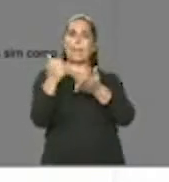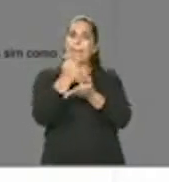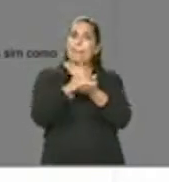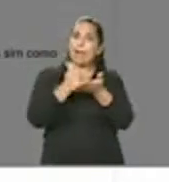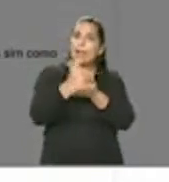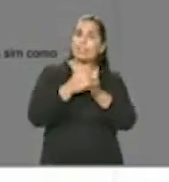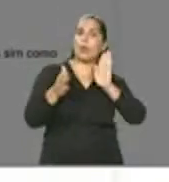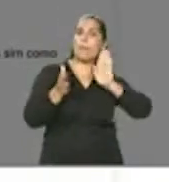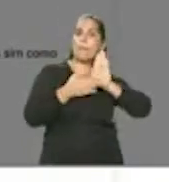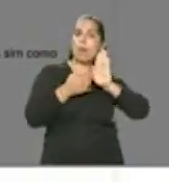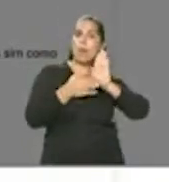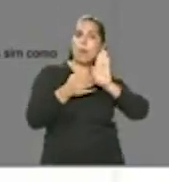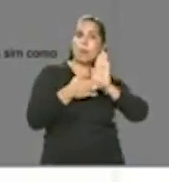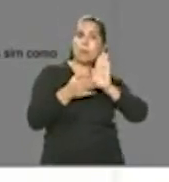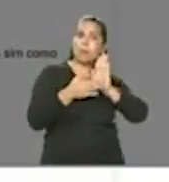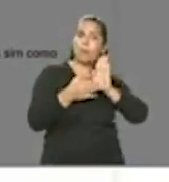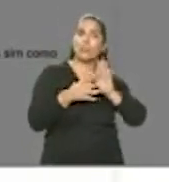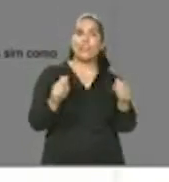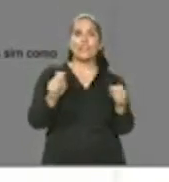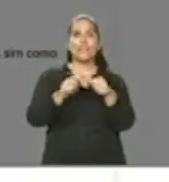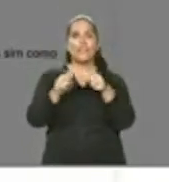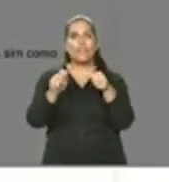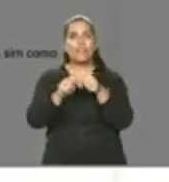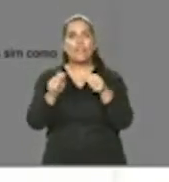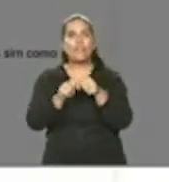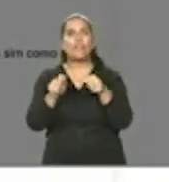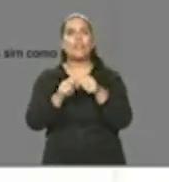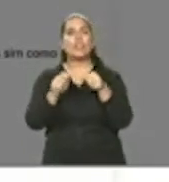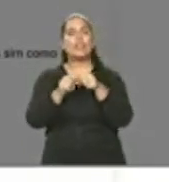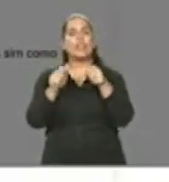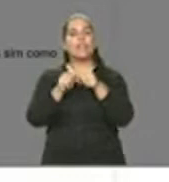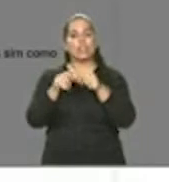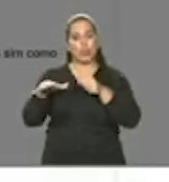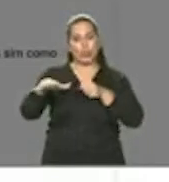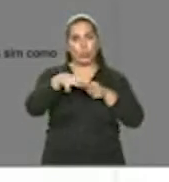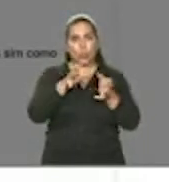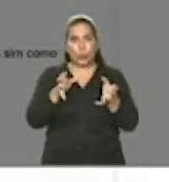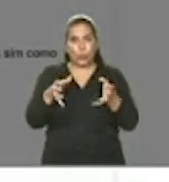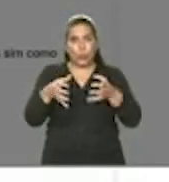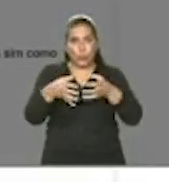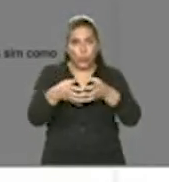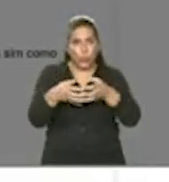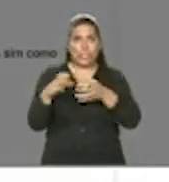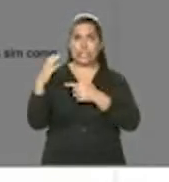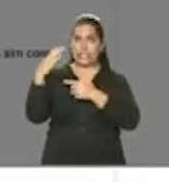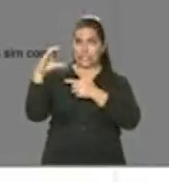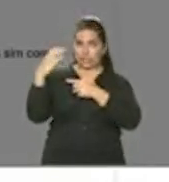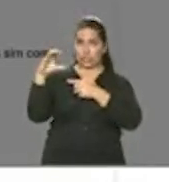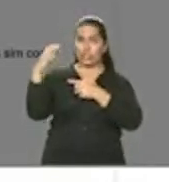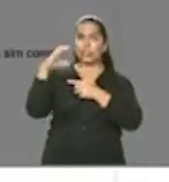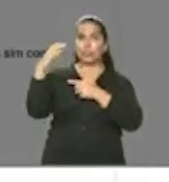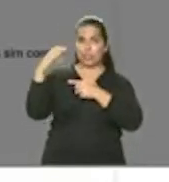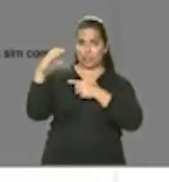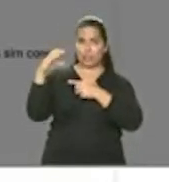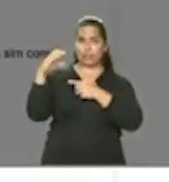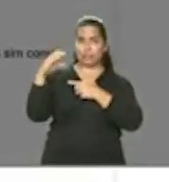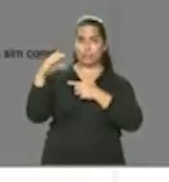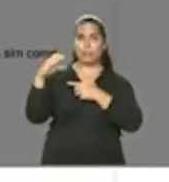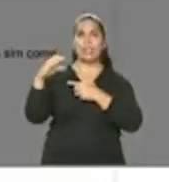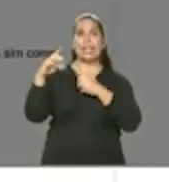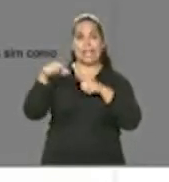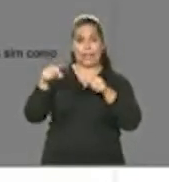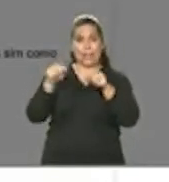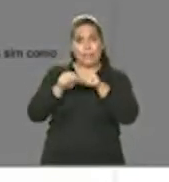proposta que foi feita por uma comunidade científica internacional e foi